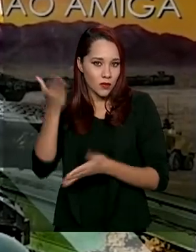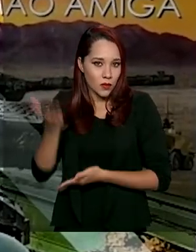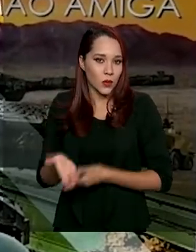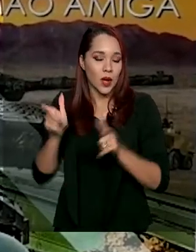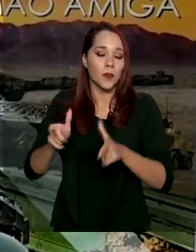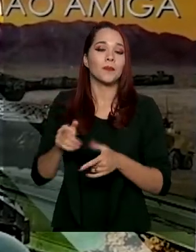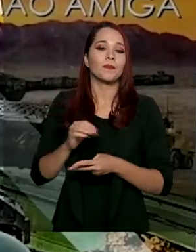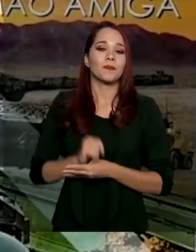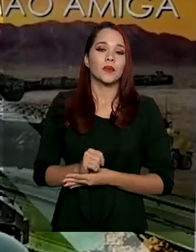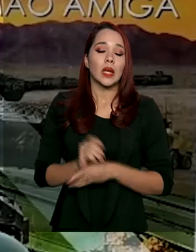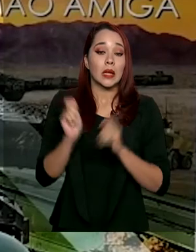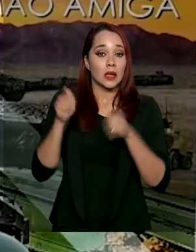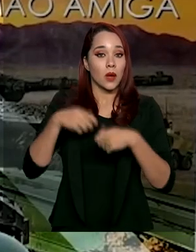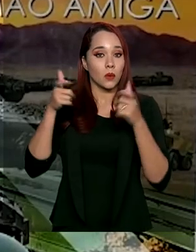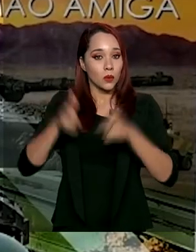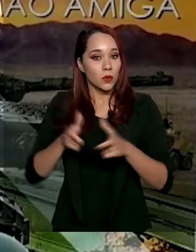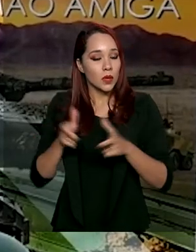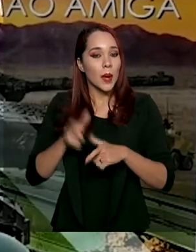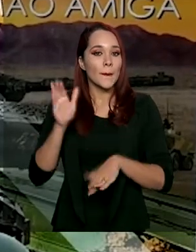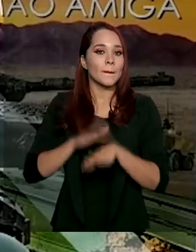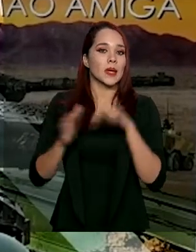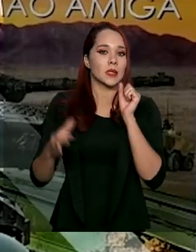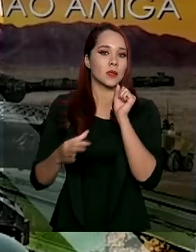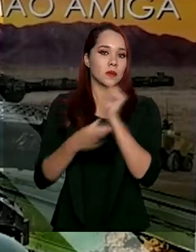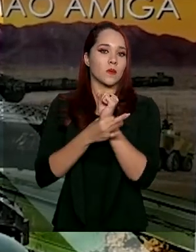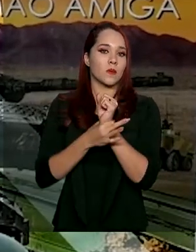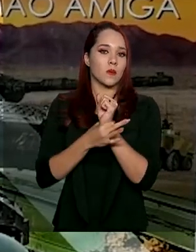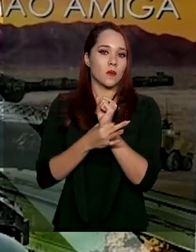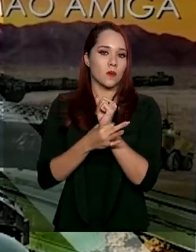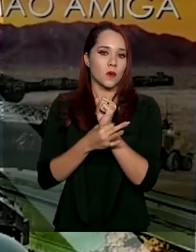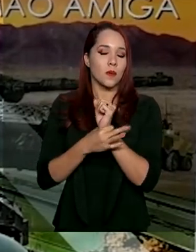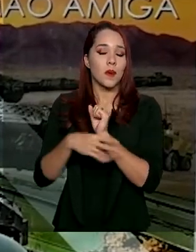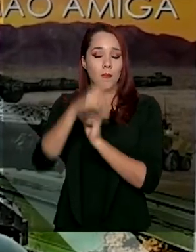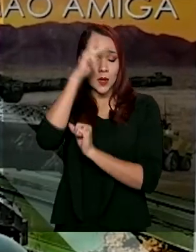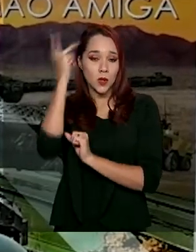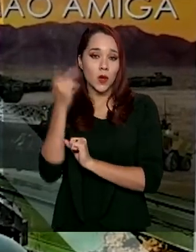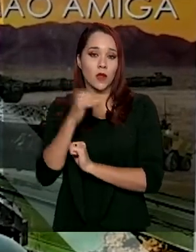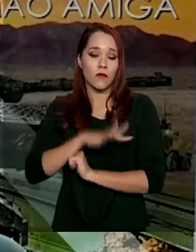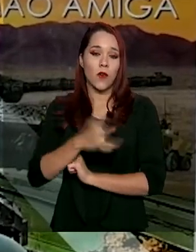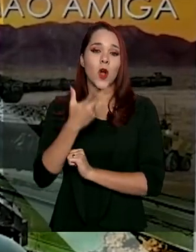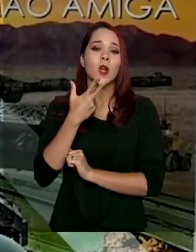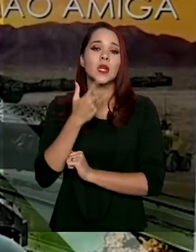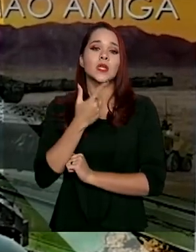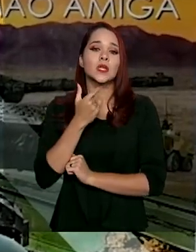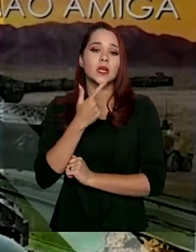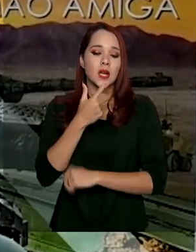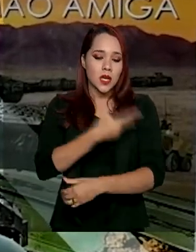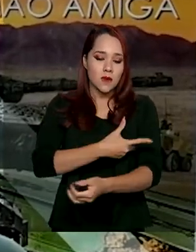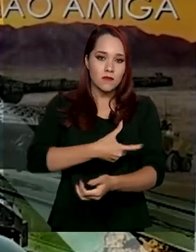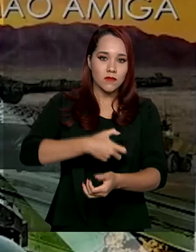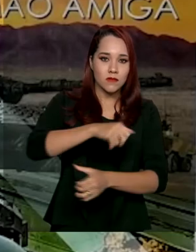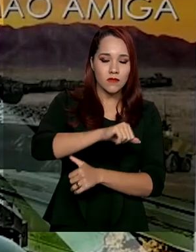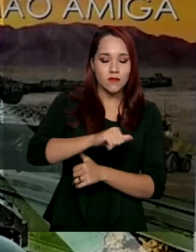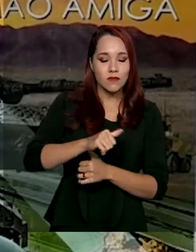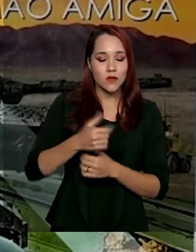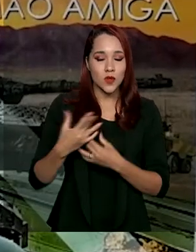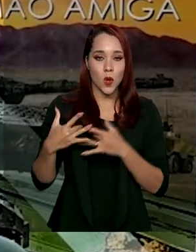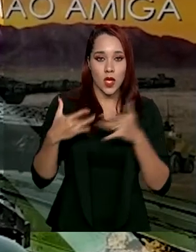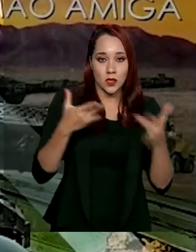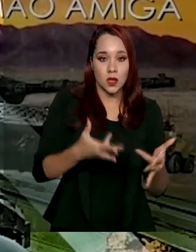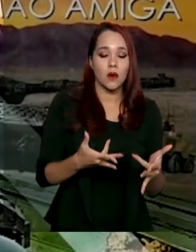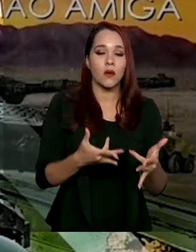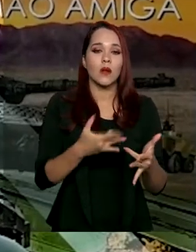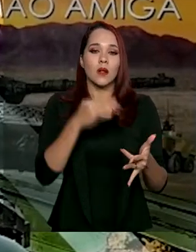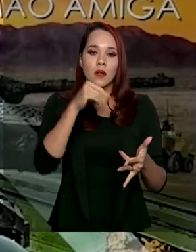mantendo o local mais seguro para quem for doar sangue no Hemocentro, de modo a